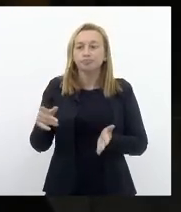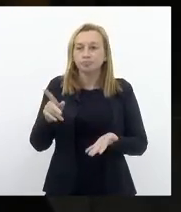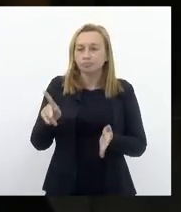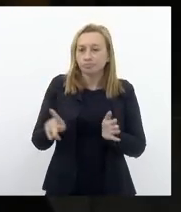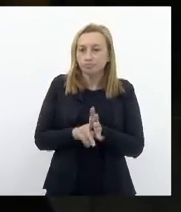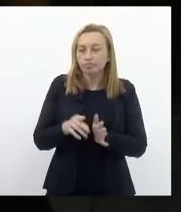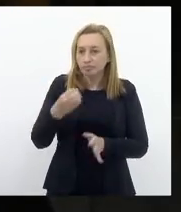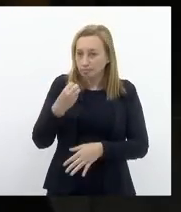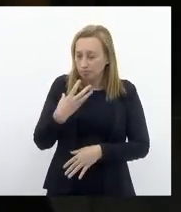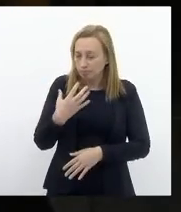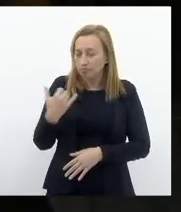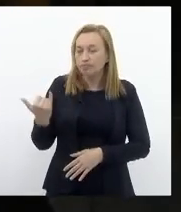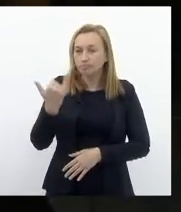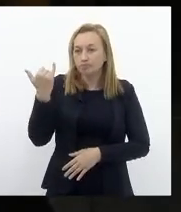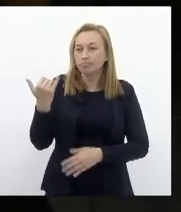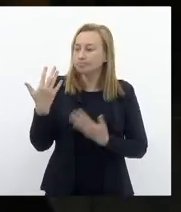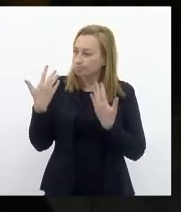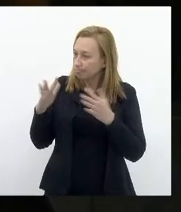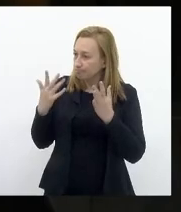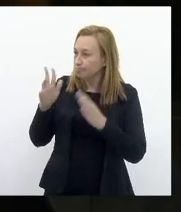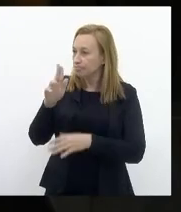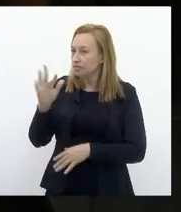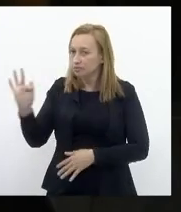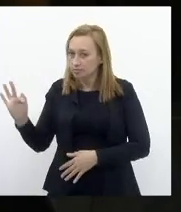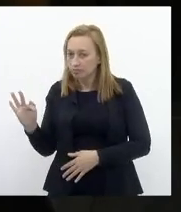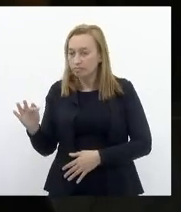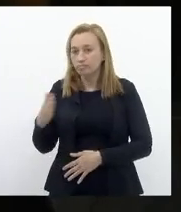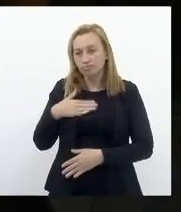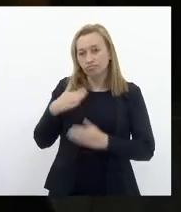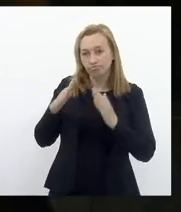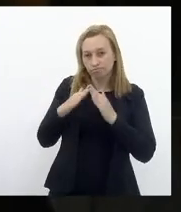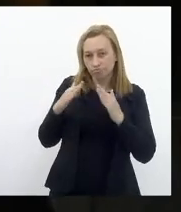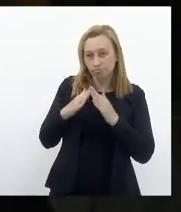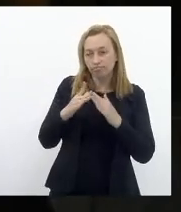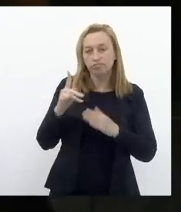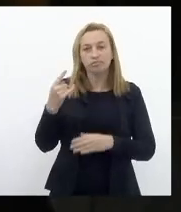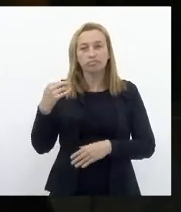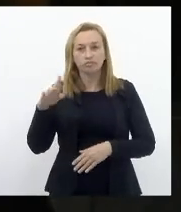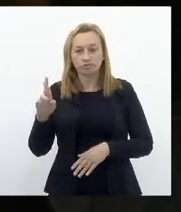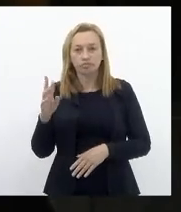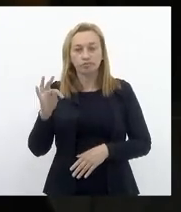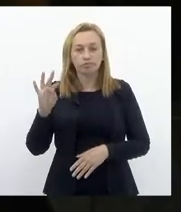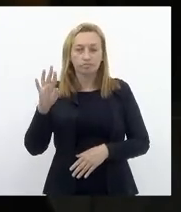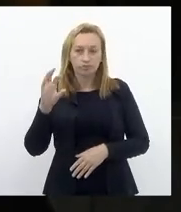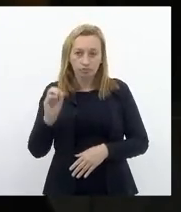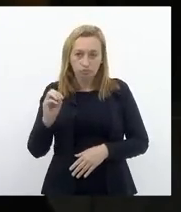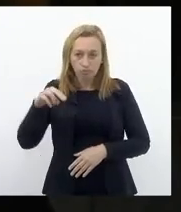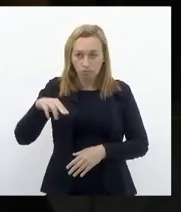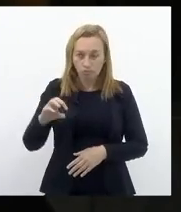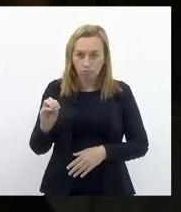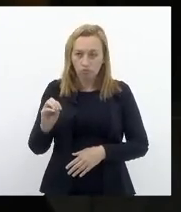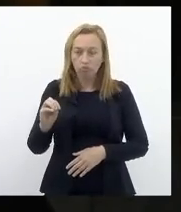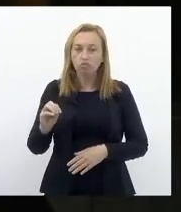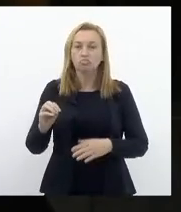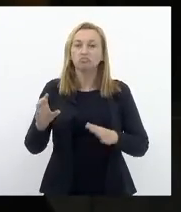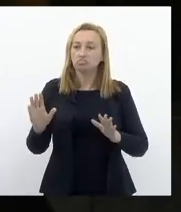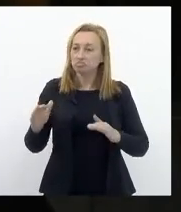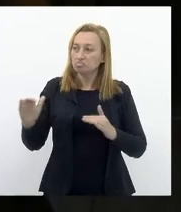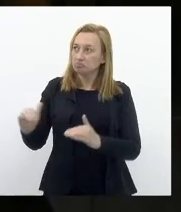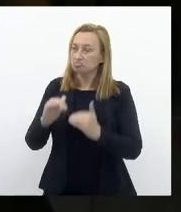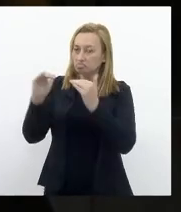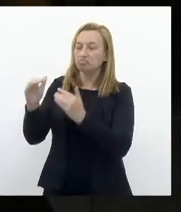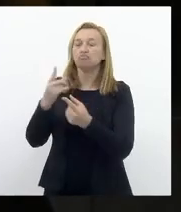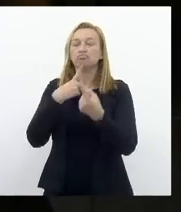Cumprimenta A UF Minha casa Os pesquisadores Envolvidos O reitor Antônio Cláudio Que faz uma gestão De altíssimo nível Com muito